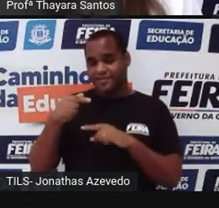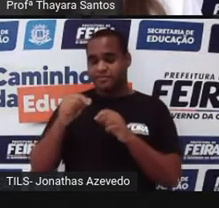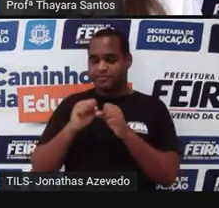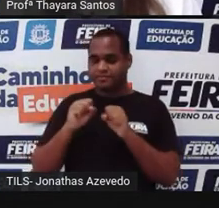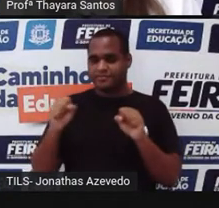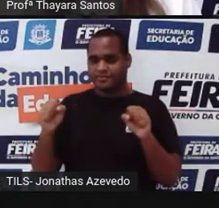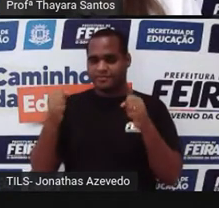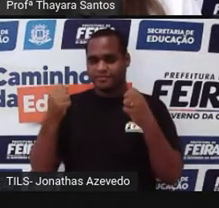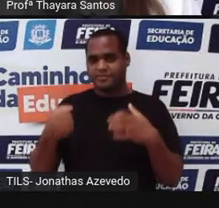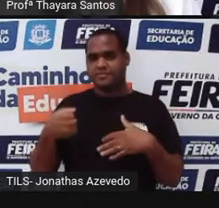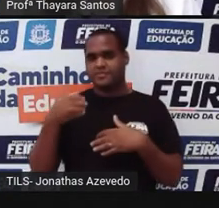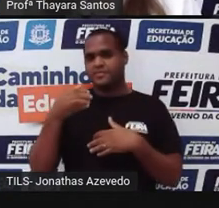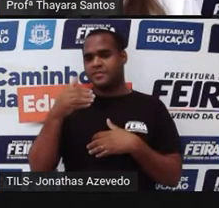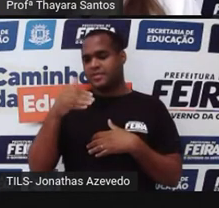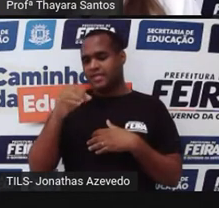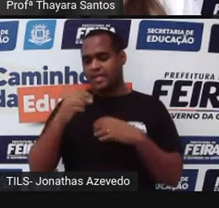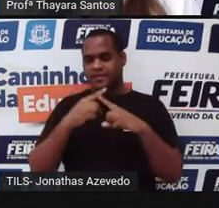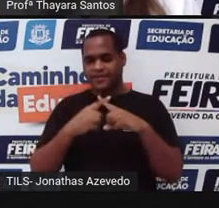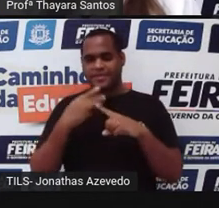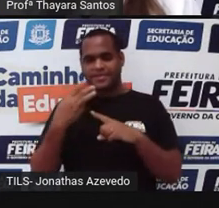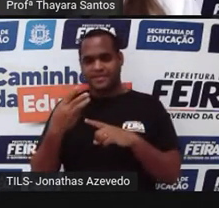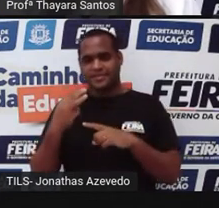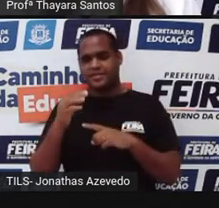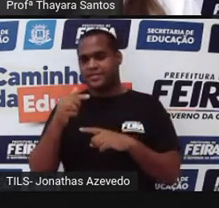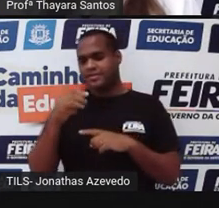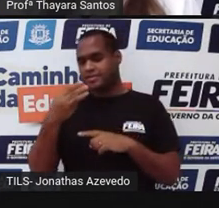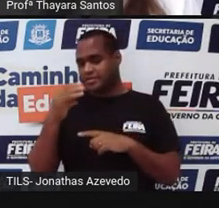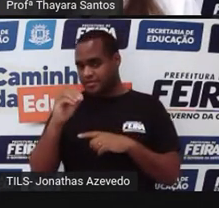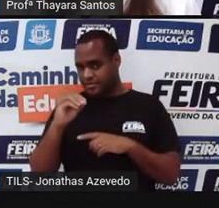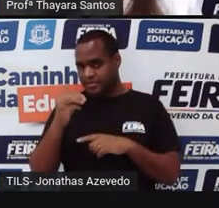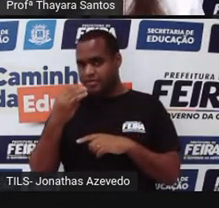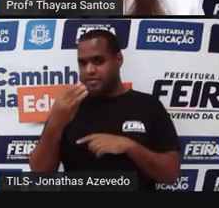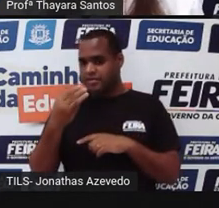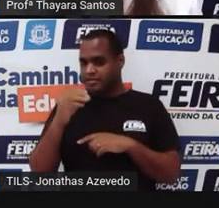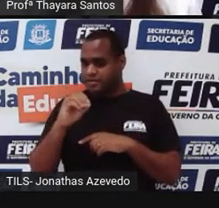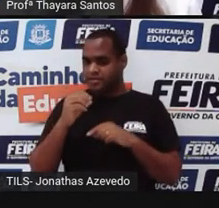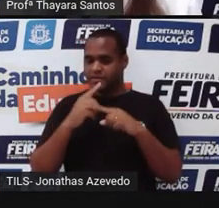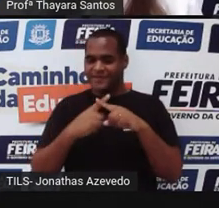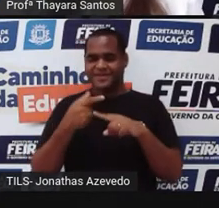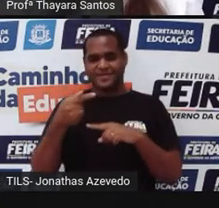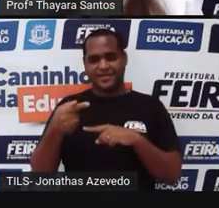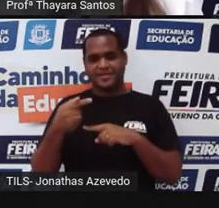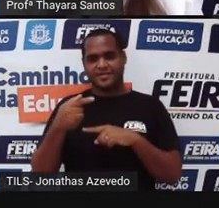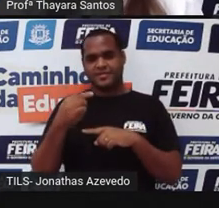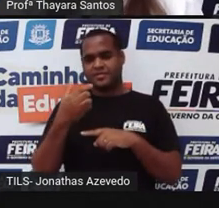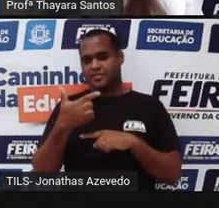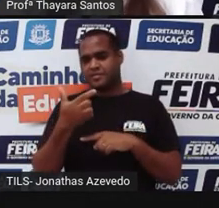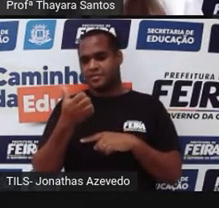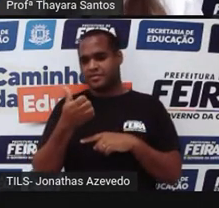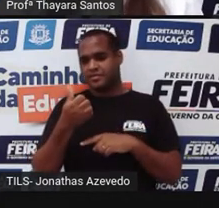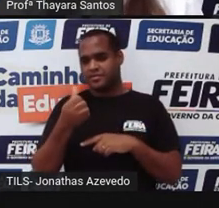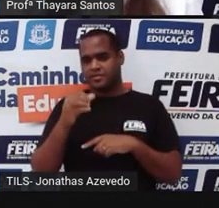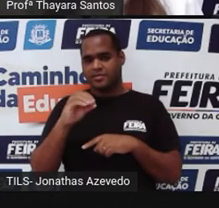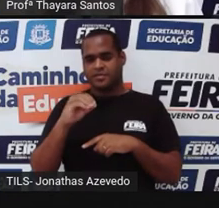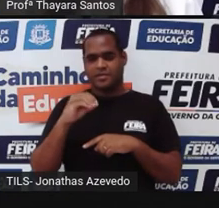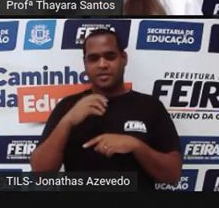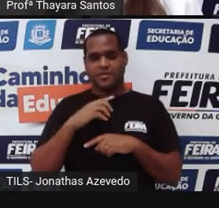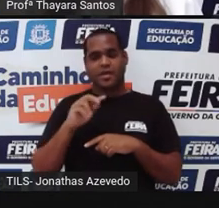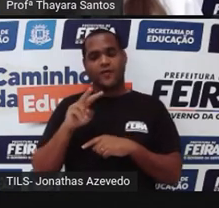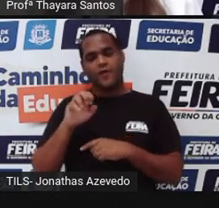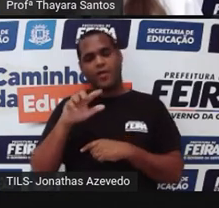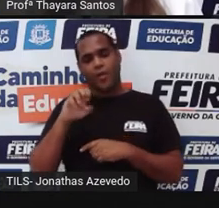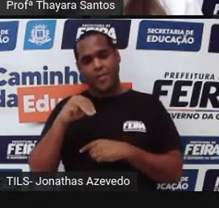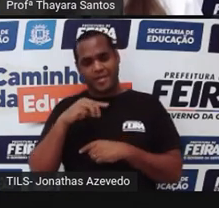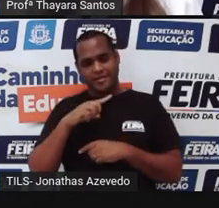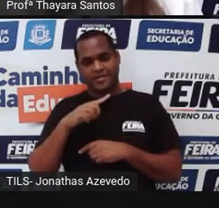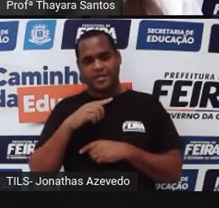10 vezes 3 dá 30. 30 vezes 7, 210. Então, o volume dessa minha caixinha